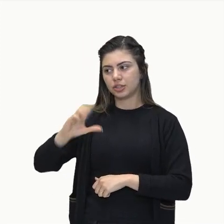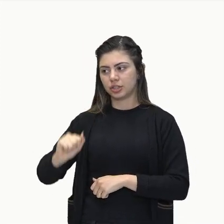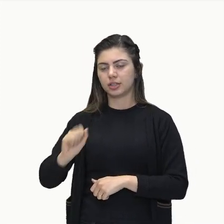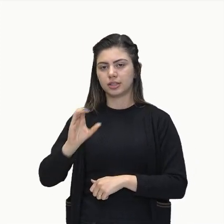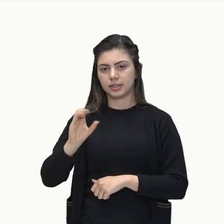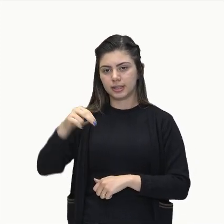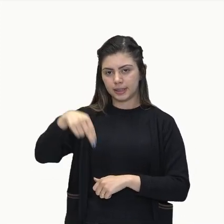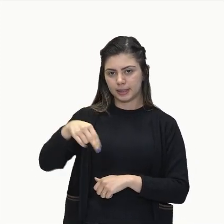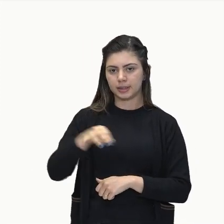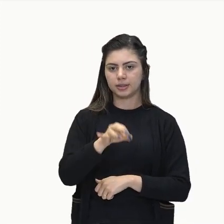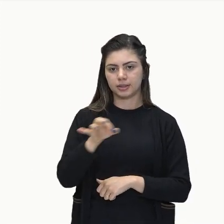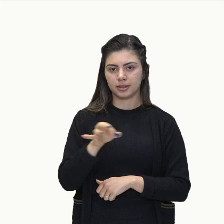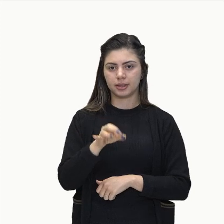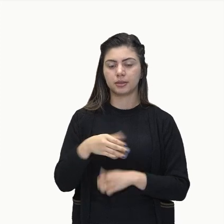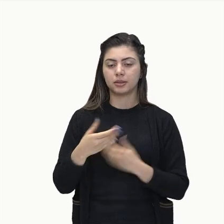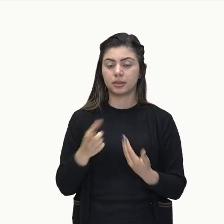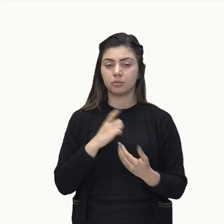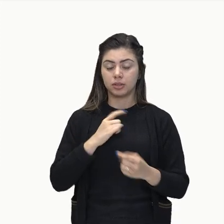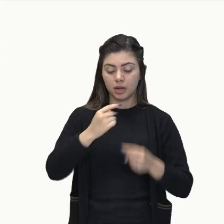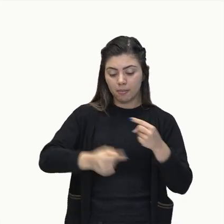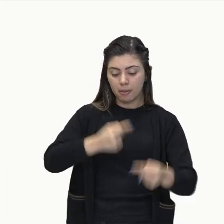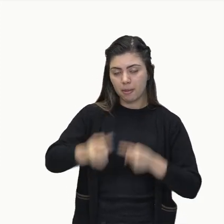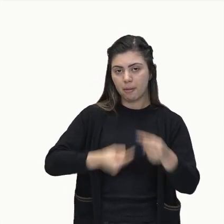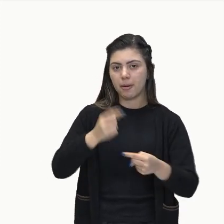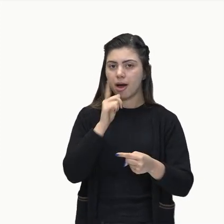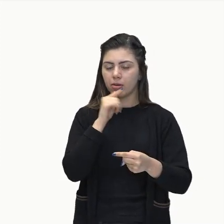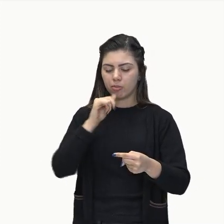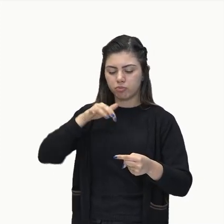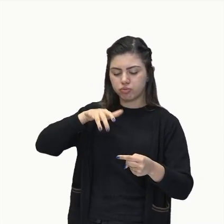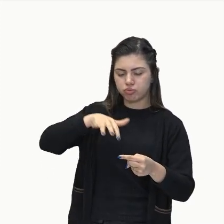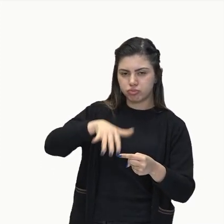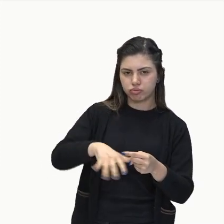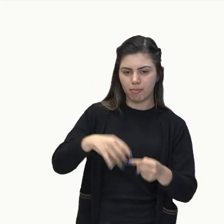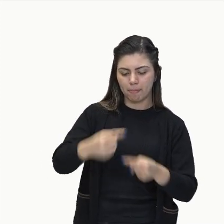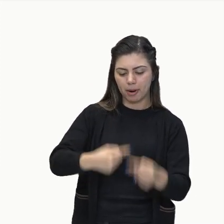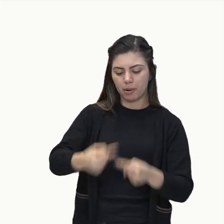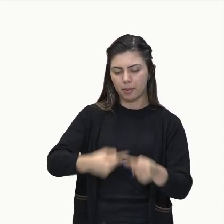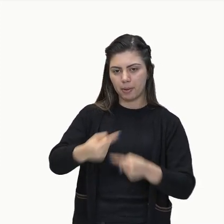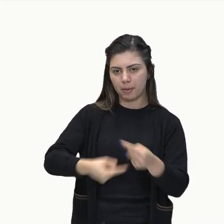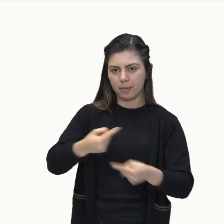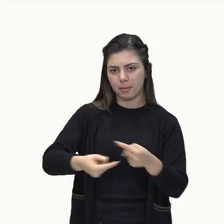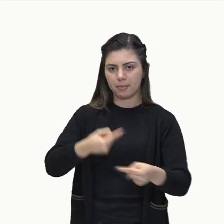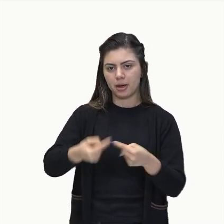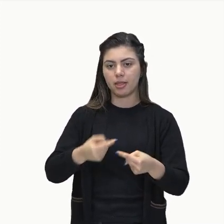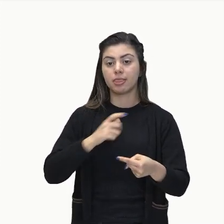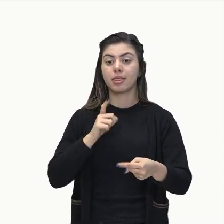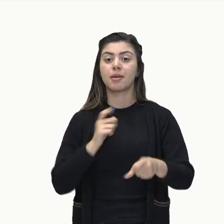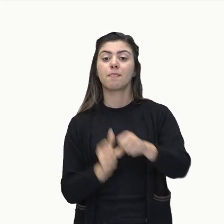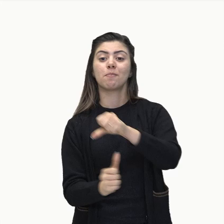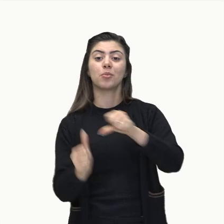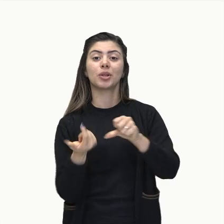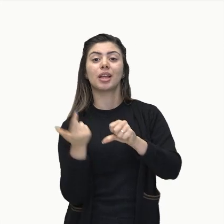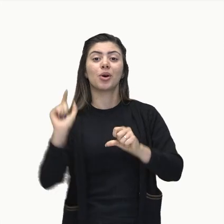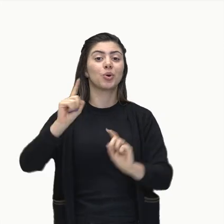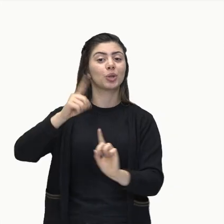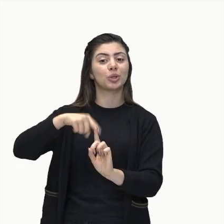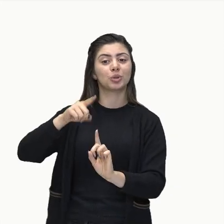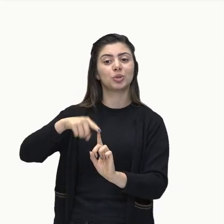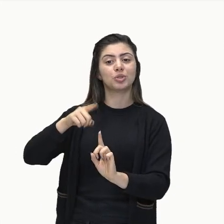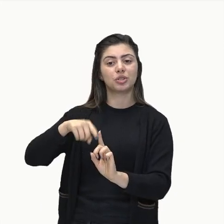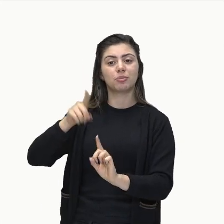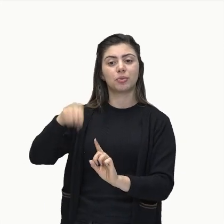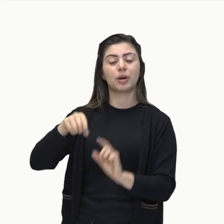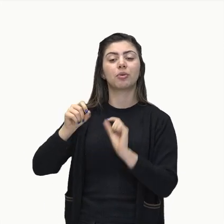turbina aqui agora, quando ela bate na turbina, aí essa energia cinética já vai se transformar aqui em